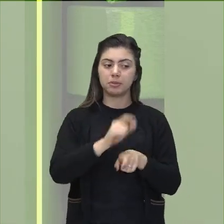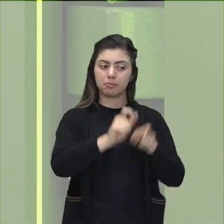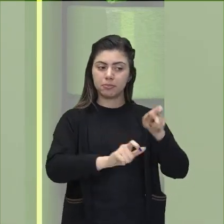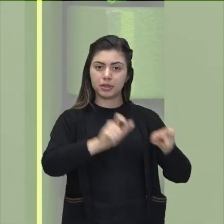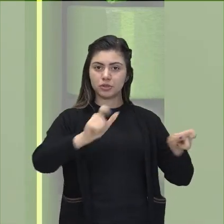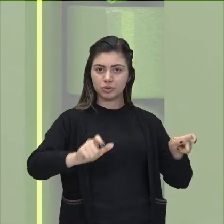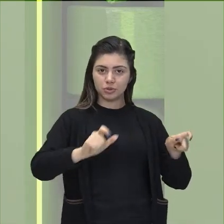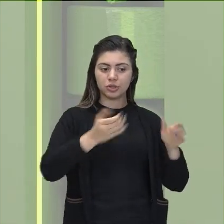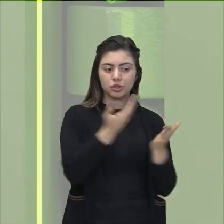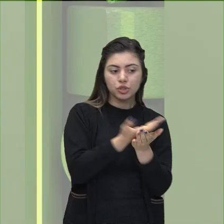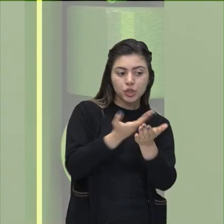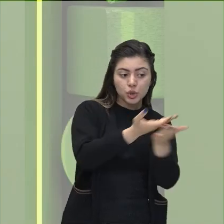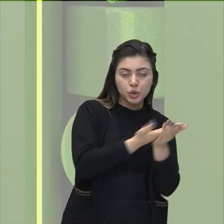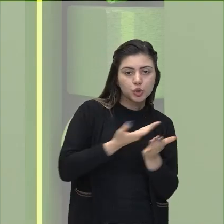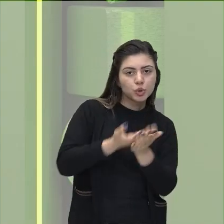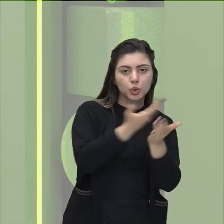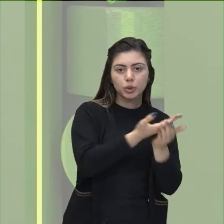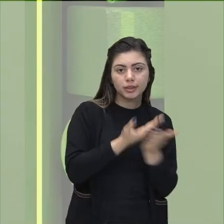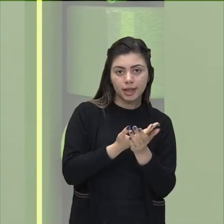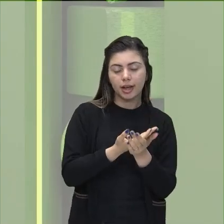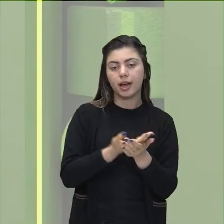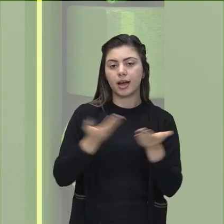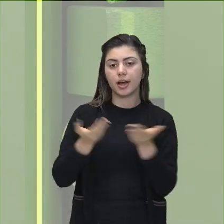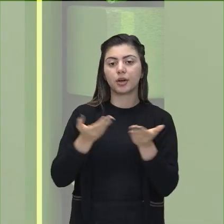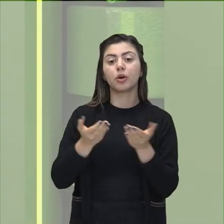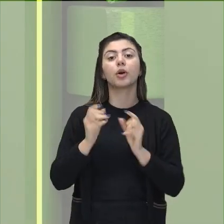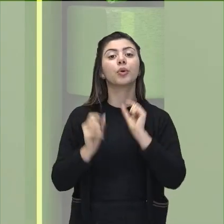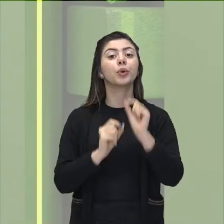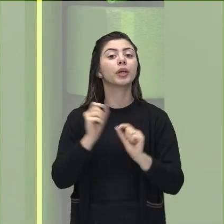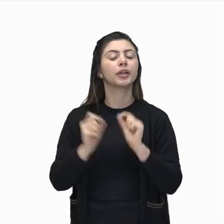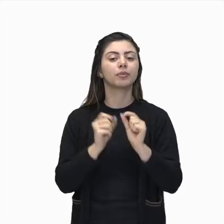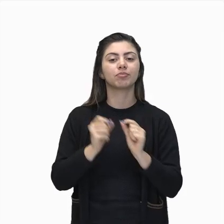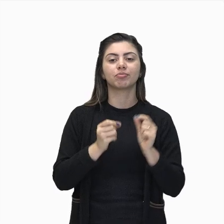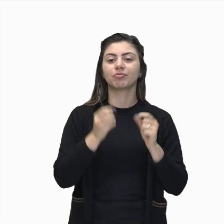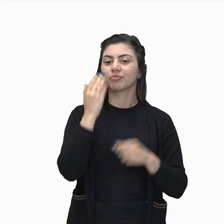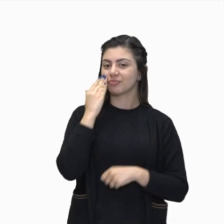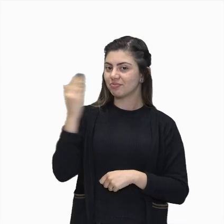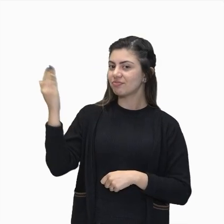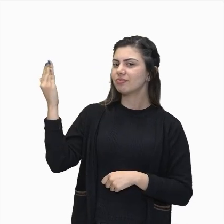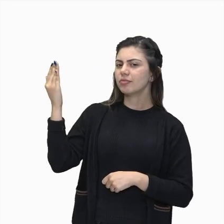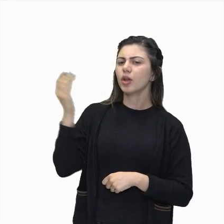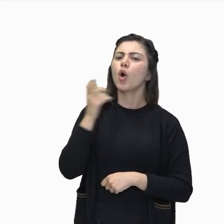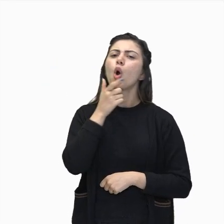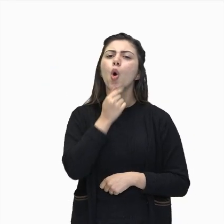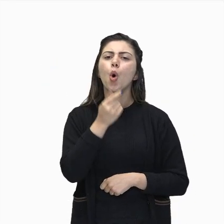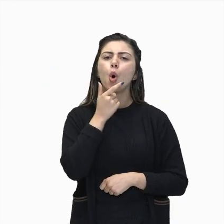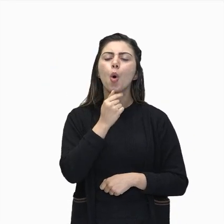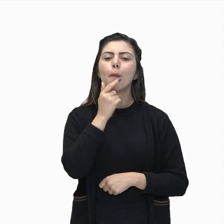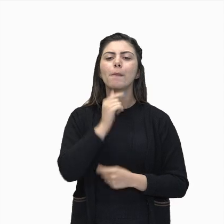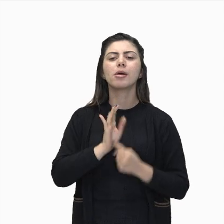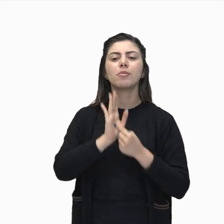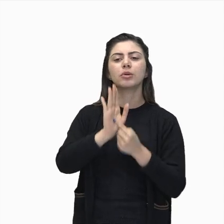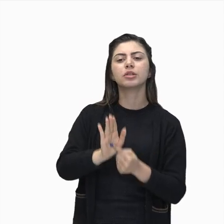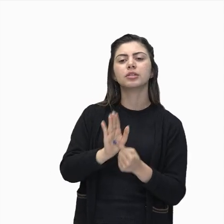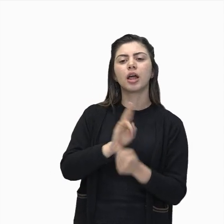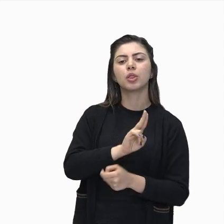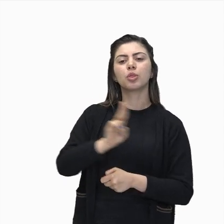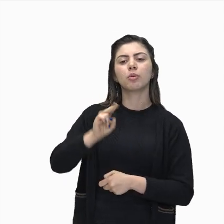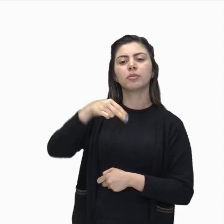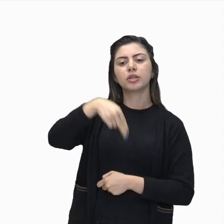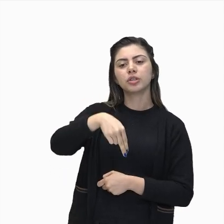esse conhecimento, eu quero mostrar para vocês primeiro esse cidadão aqui, Nicolás Tejla, pessoal.